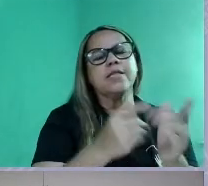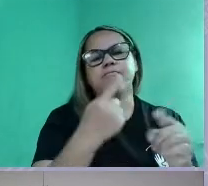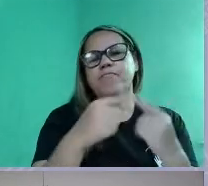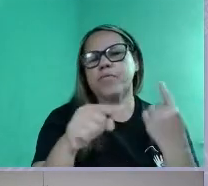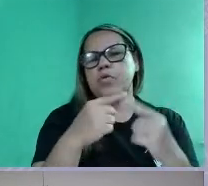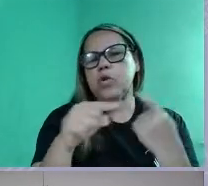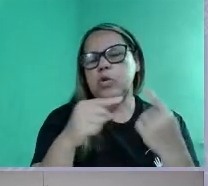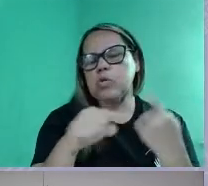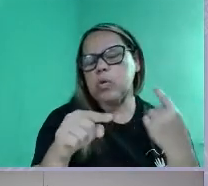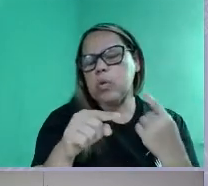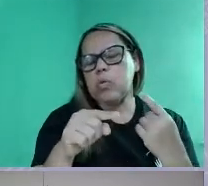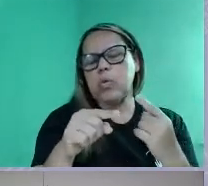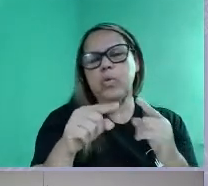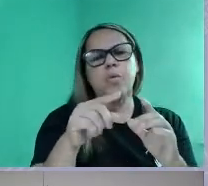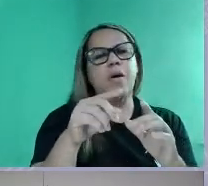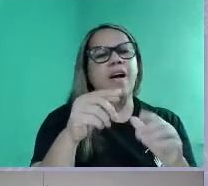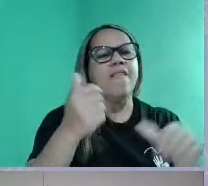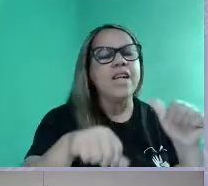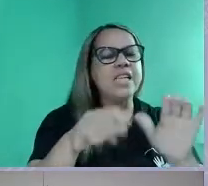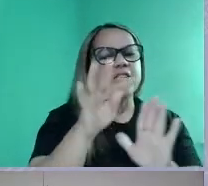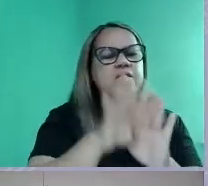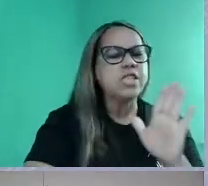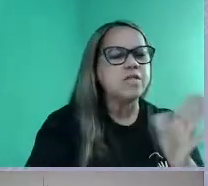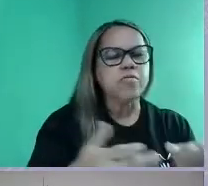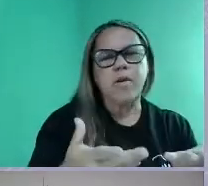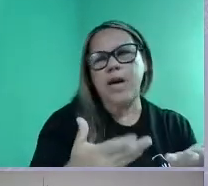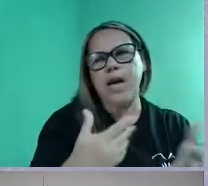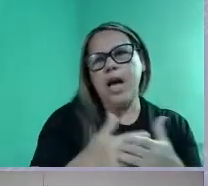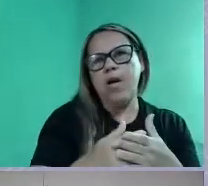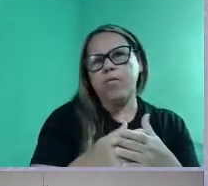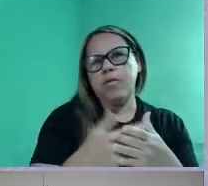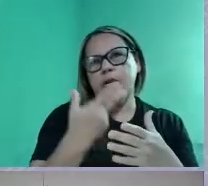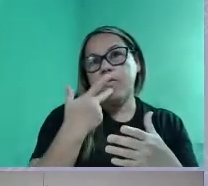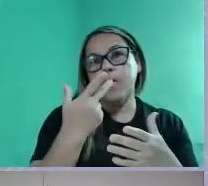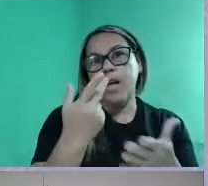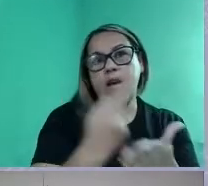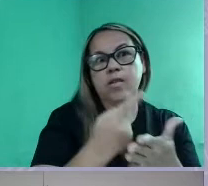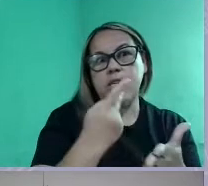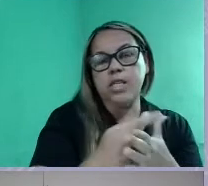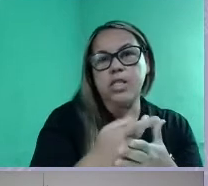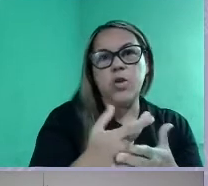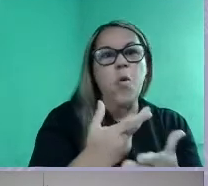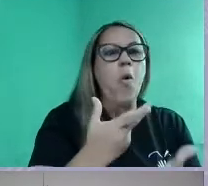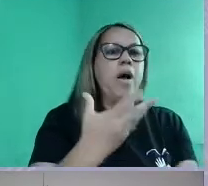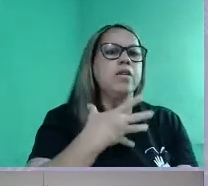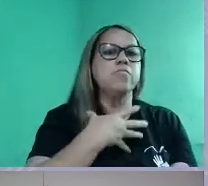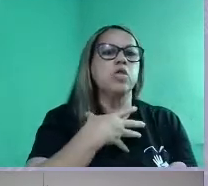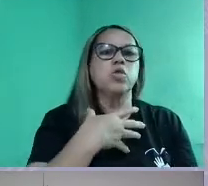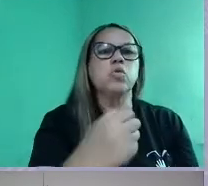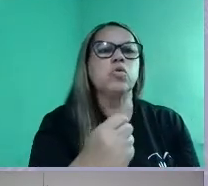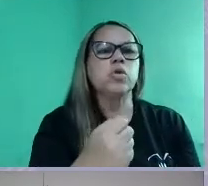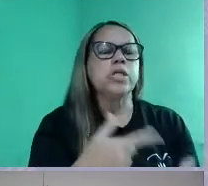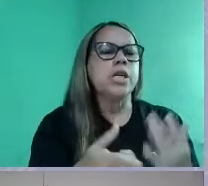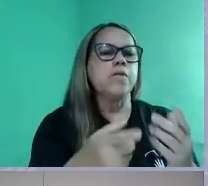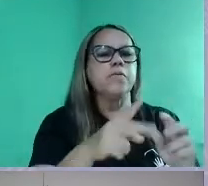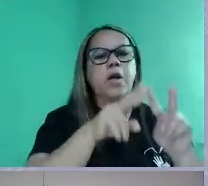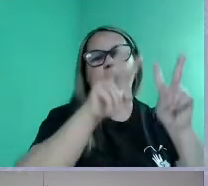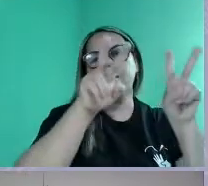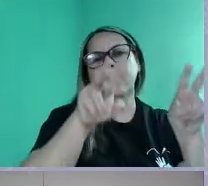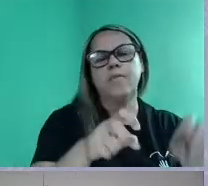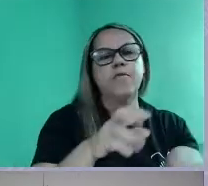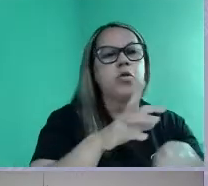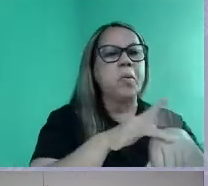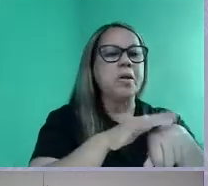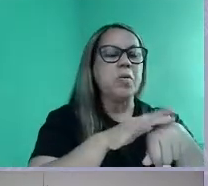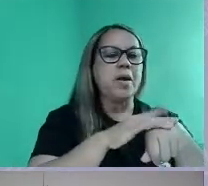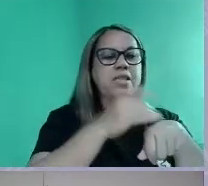textual, no caso, né? O relato de um caso de suicídio no ano passado, né? Já que o tema foi com relação a doenças mentais, esse